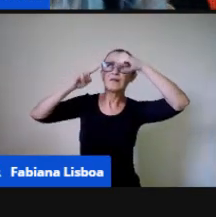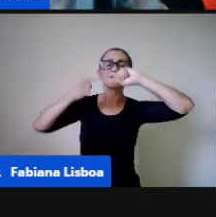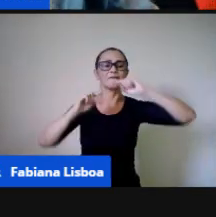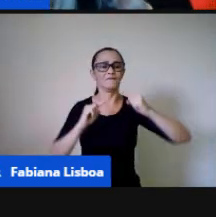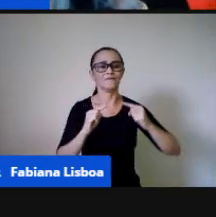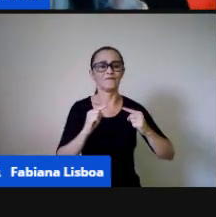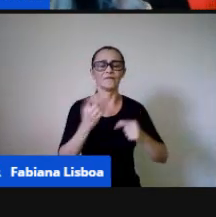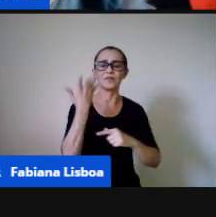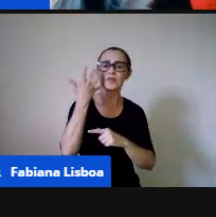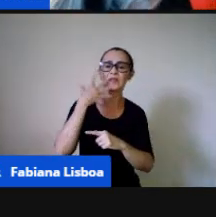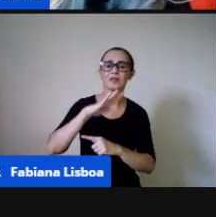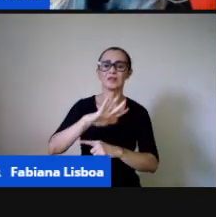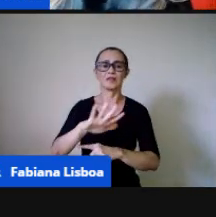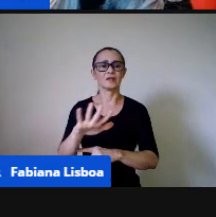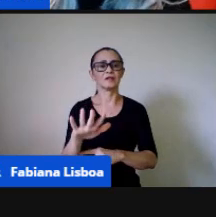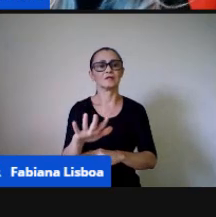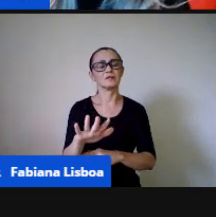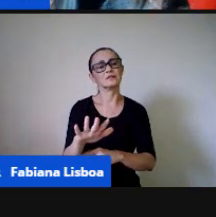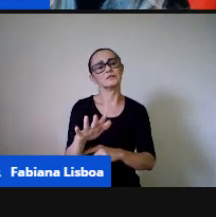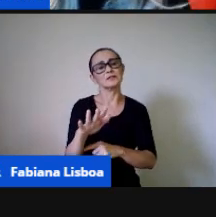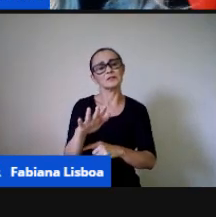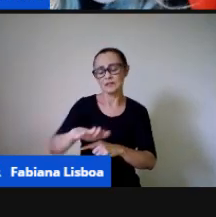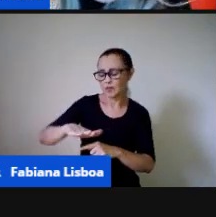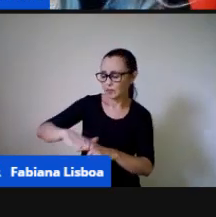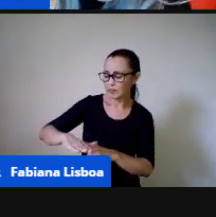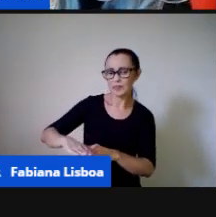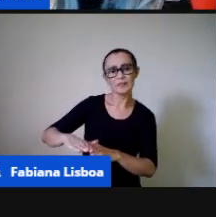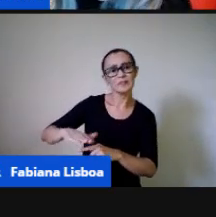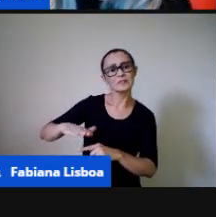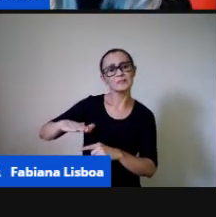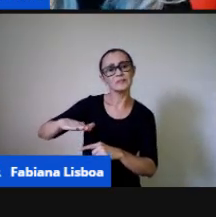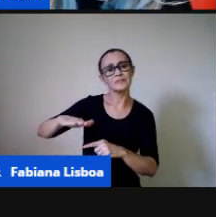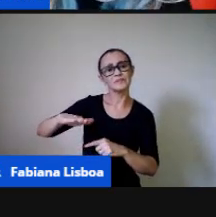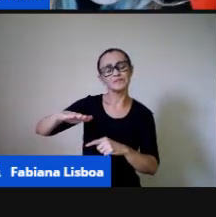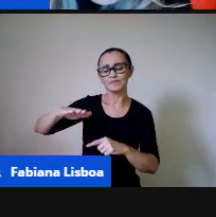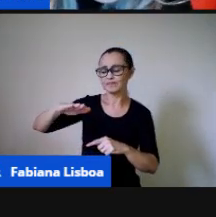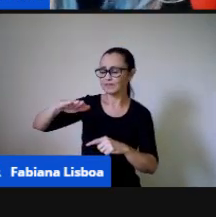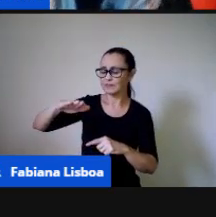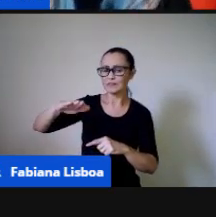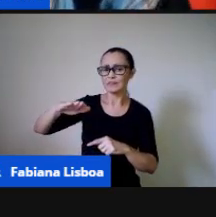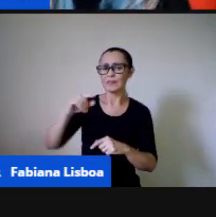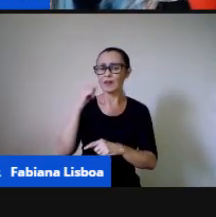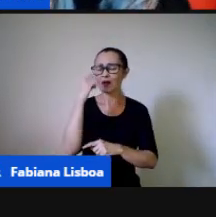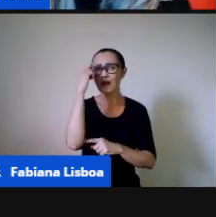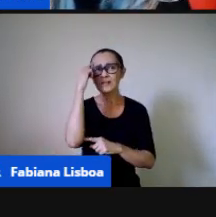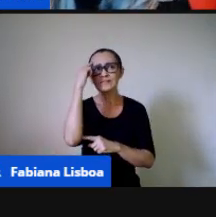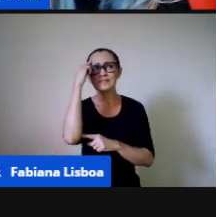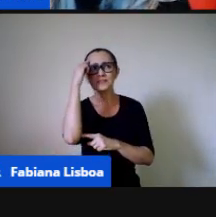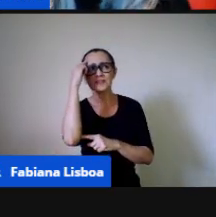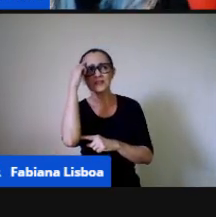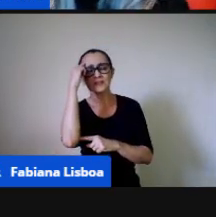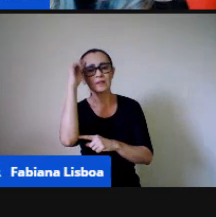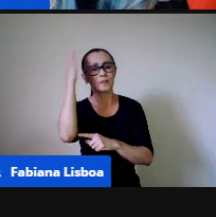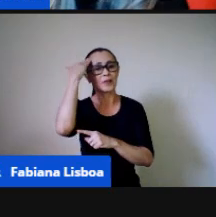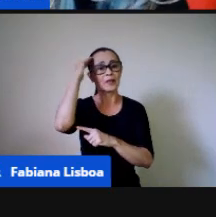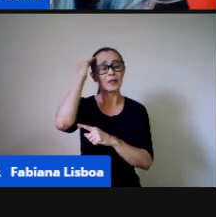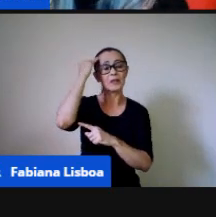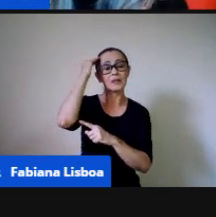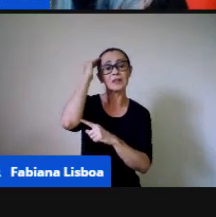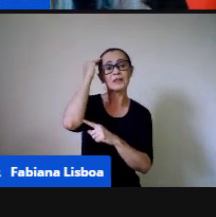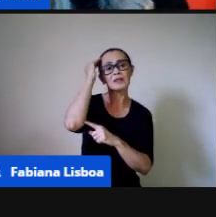pequena, ela começa a formular hipóteses para compreender as